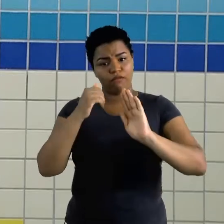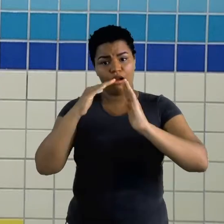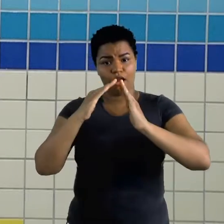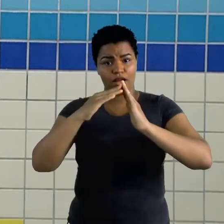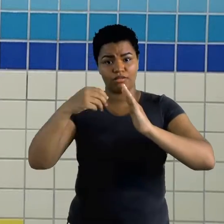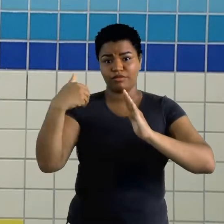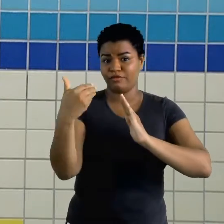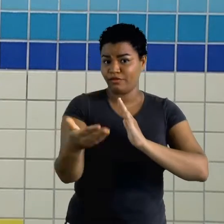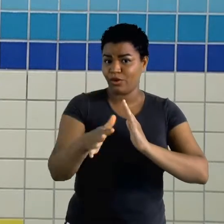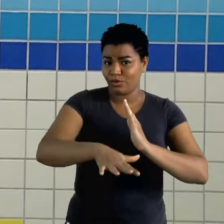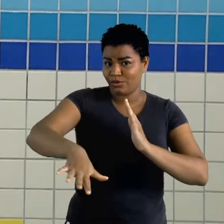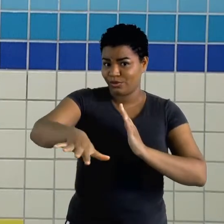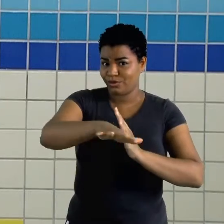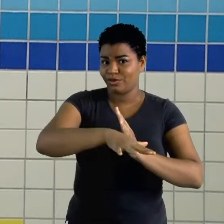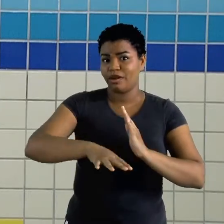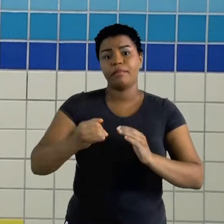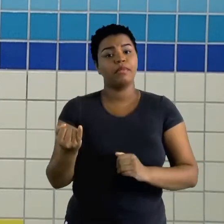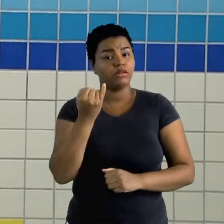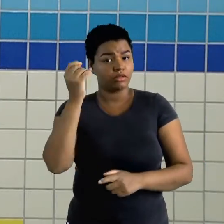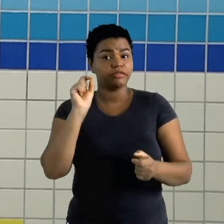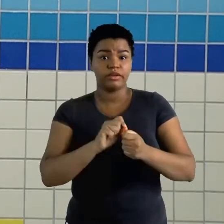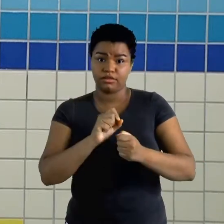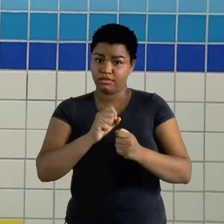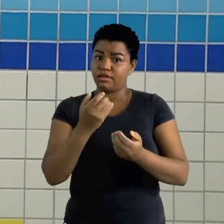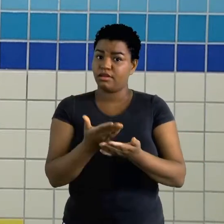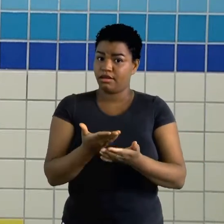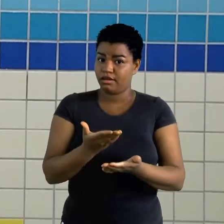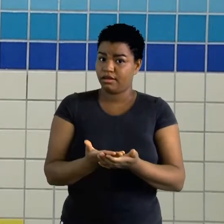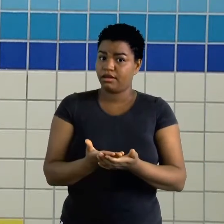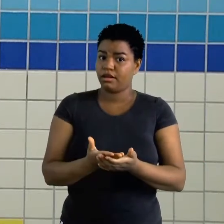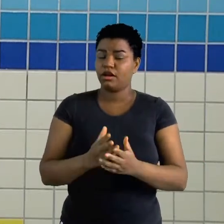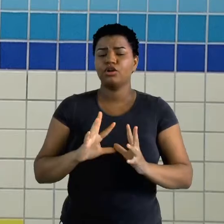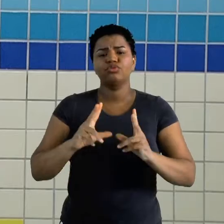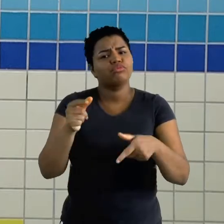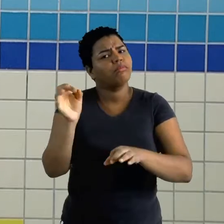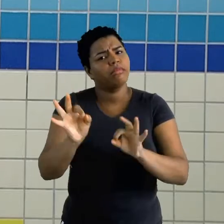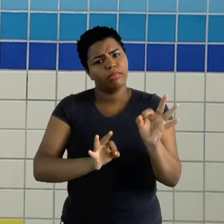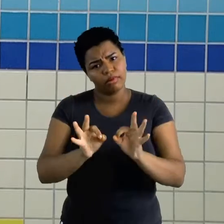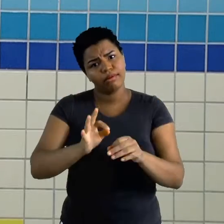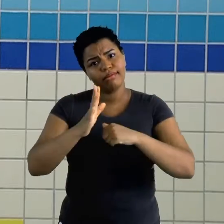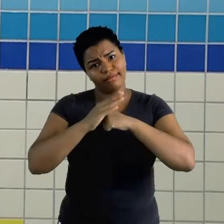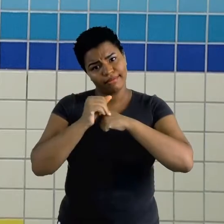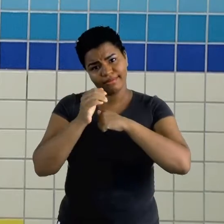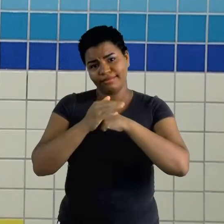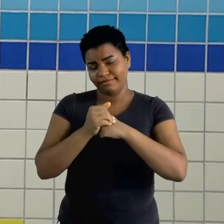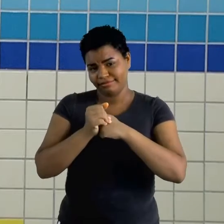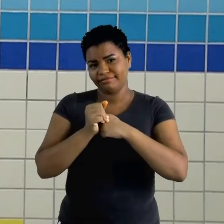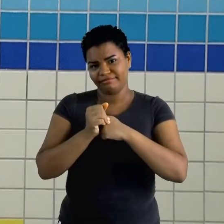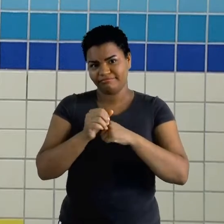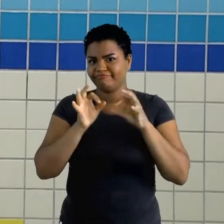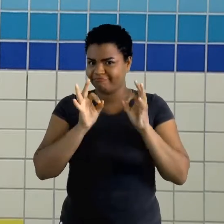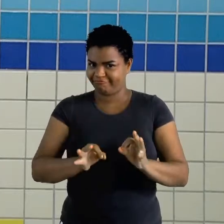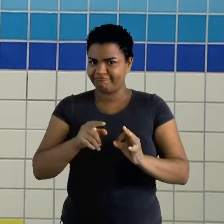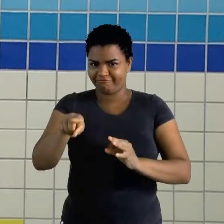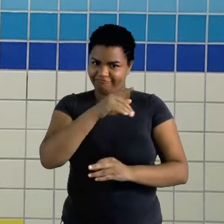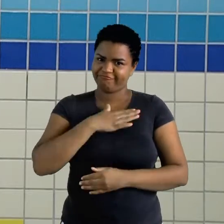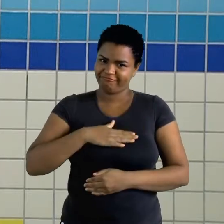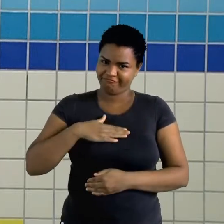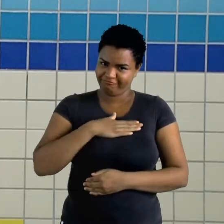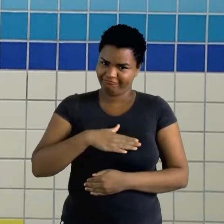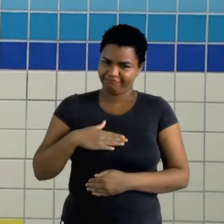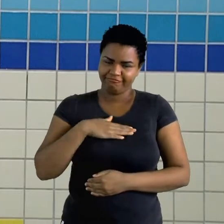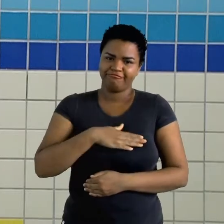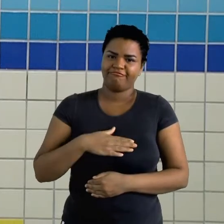importante é que você faça as nossas aulas. Foi tudo preparado com muito carinho, eu tenho certeza que você vai gostar. E não se